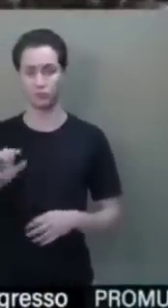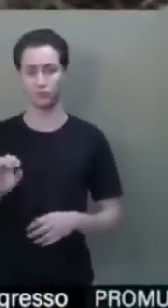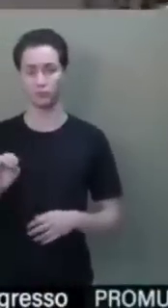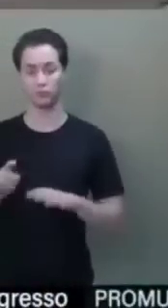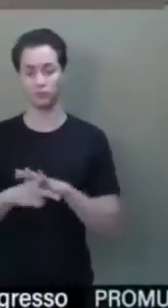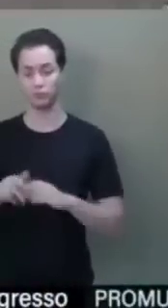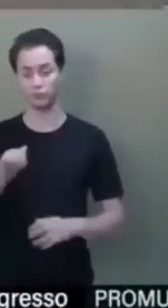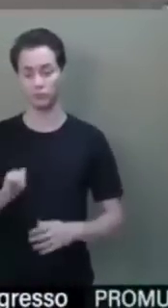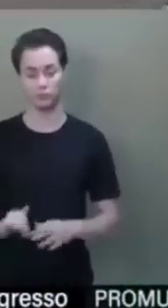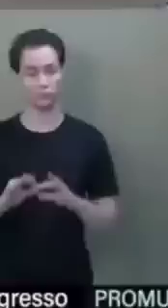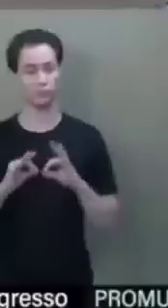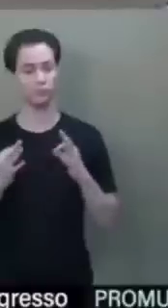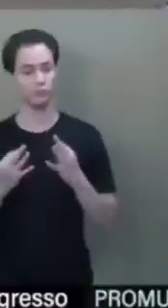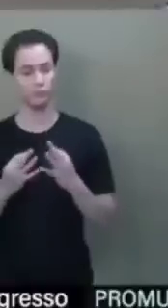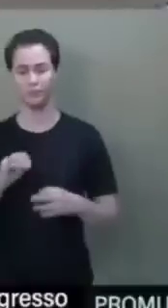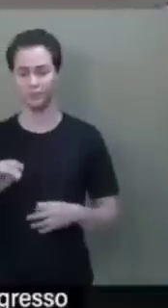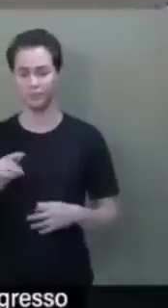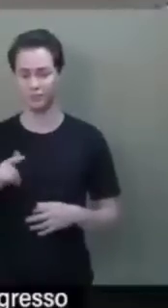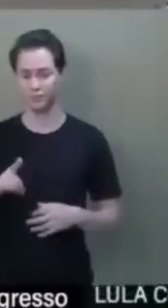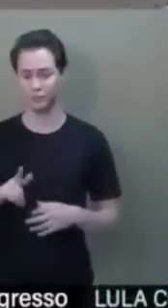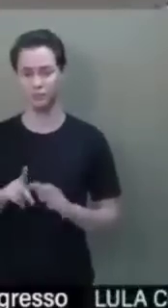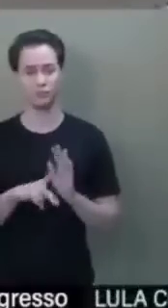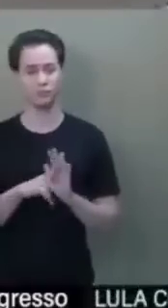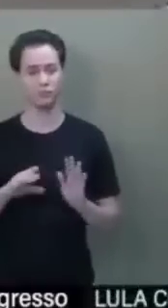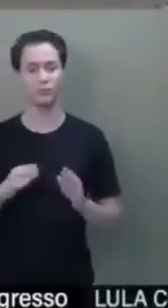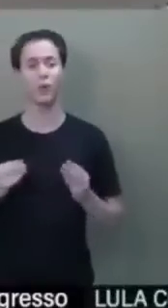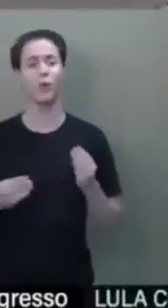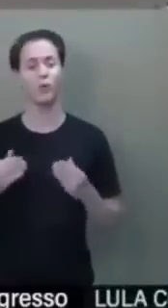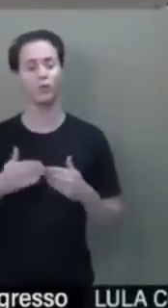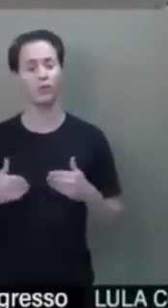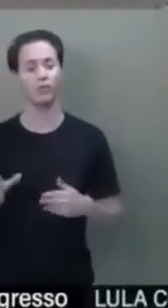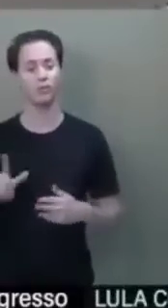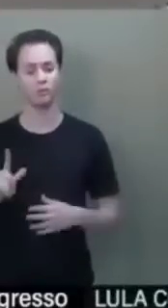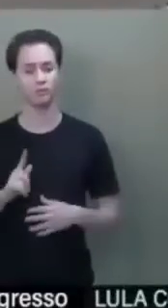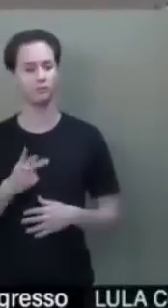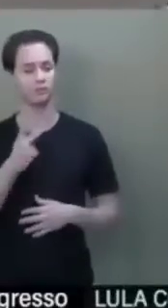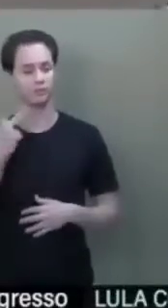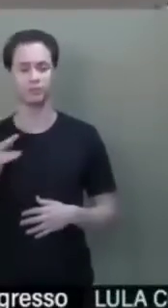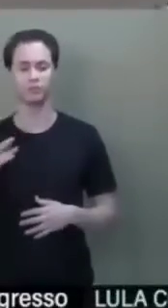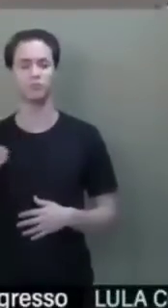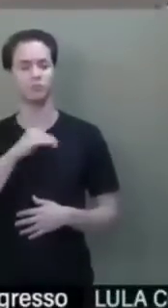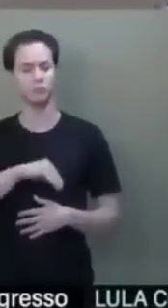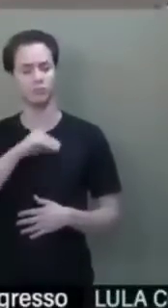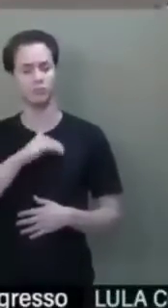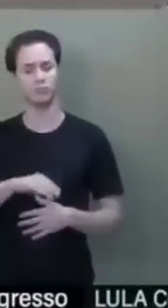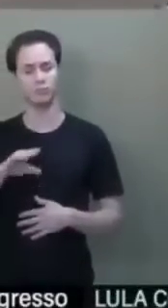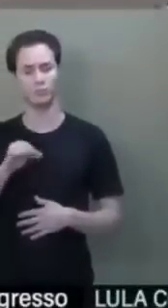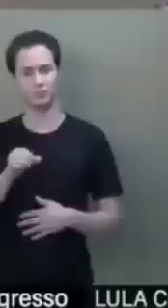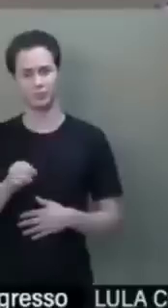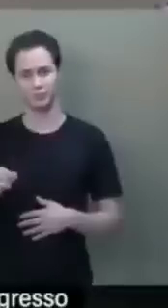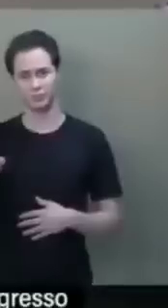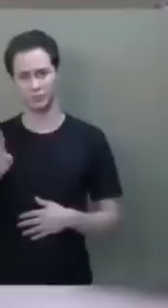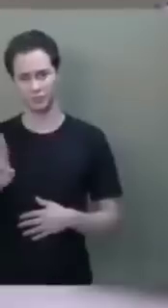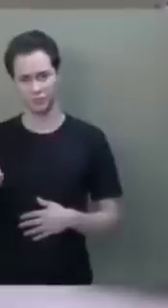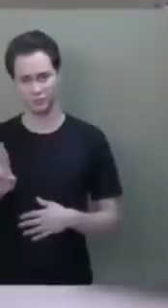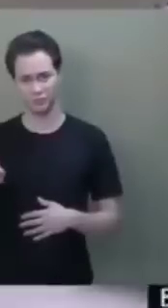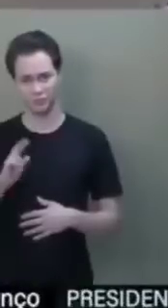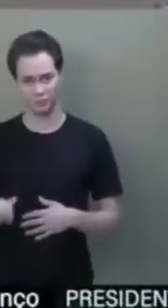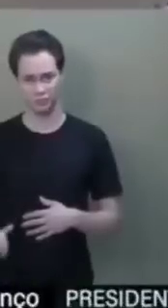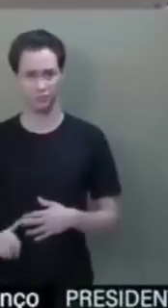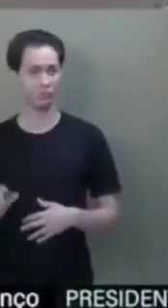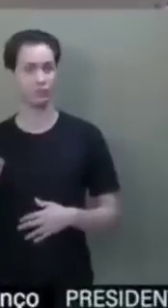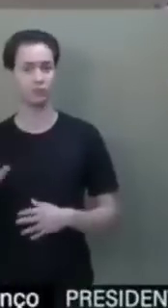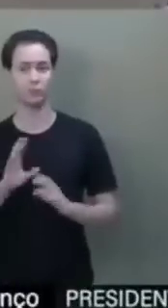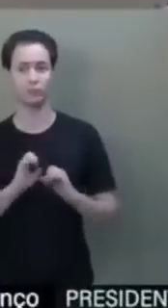para o Bolsa Família. Que, sem a PEC, não existiriam. E as pessoas iriam receber, não 600 reais, iriam receber